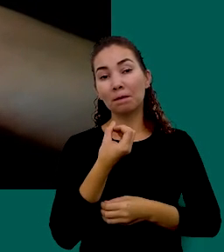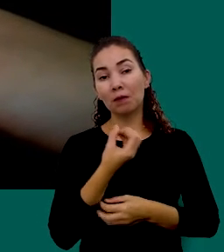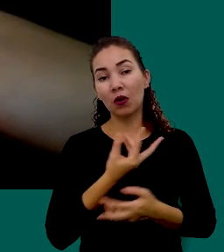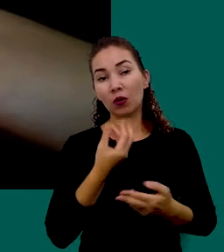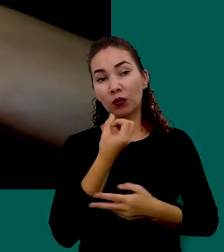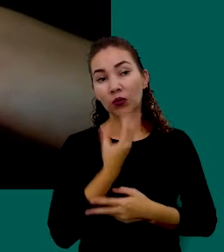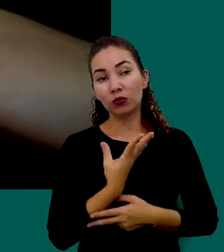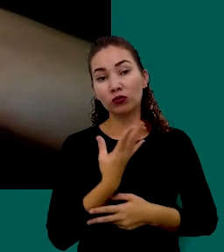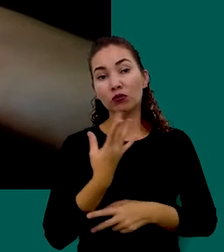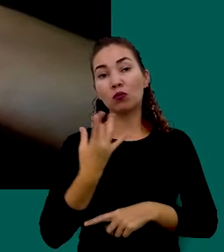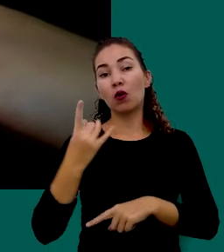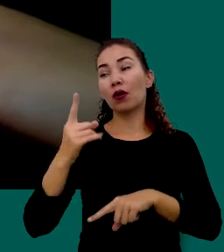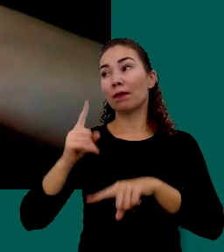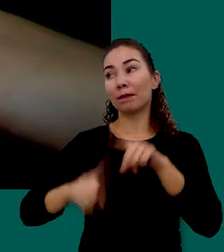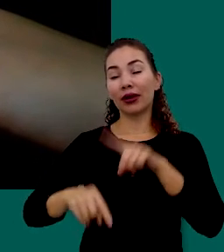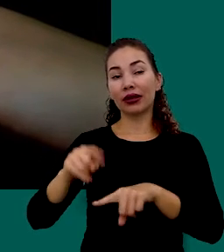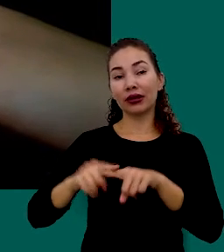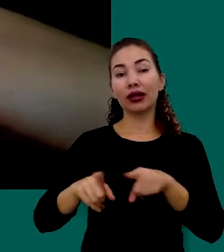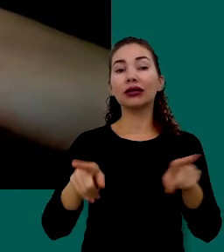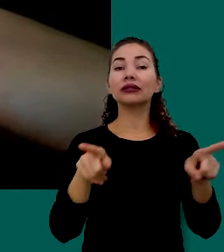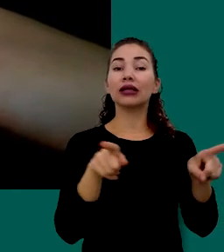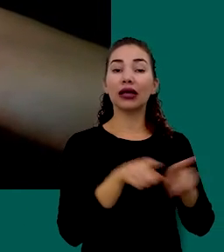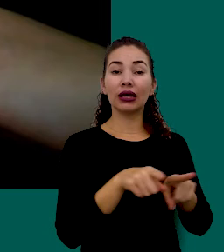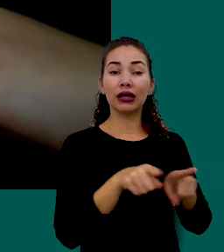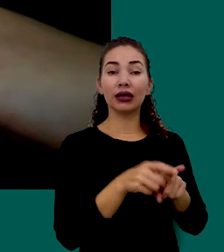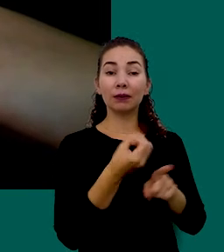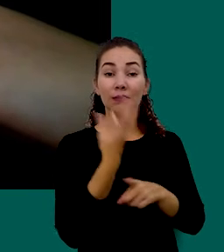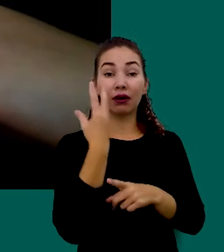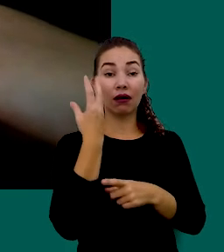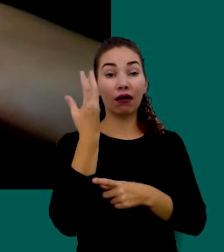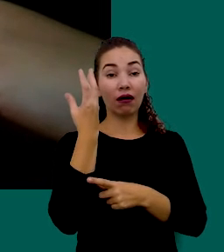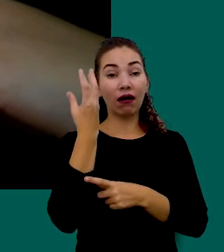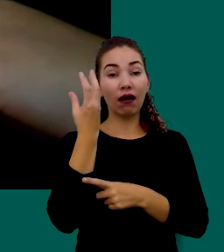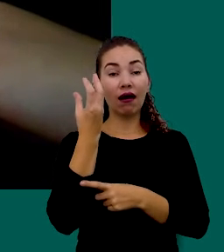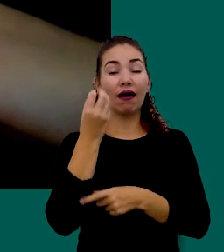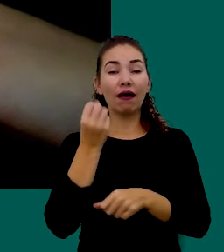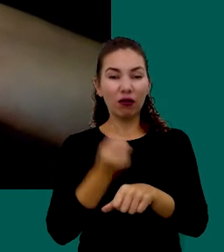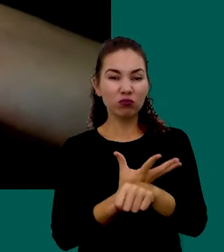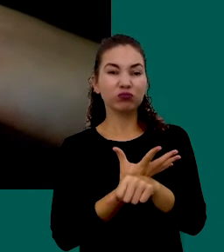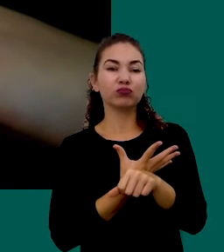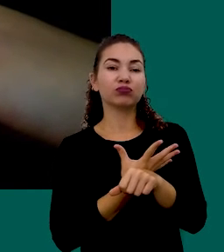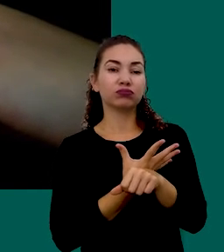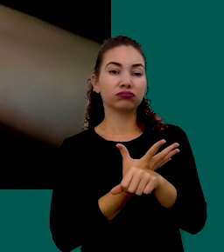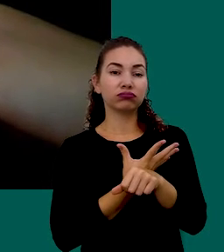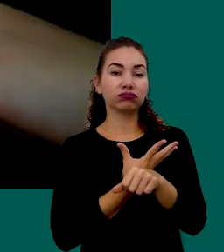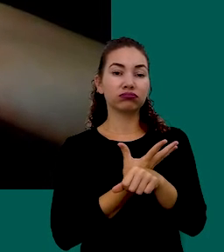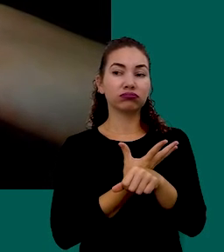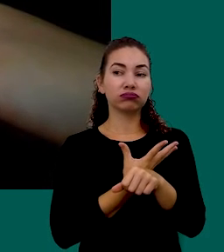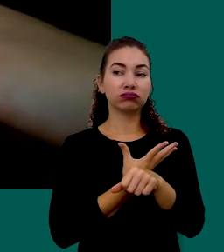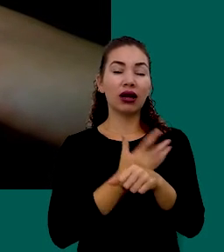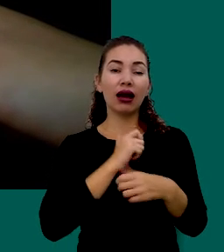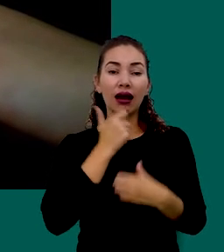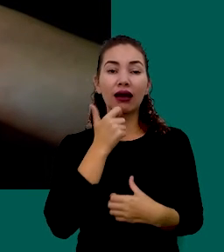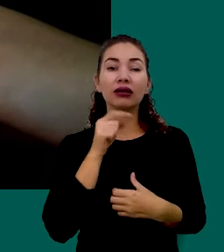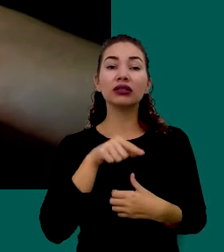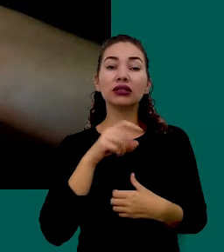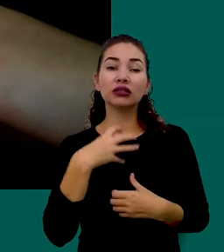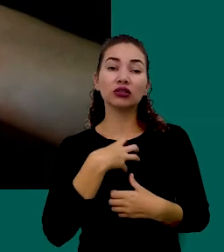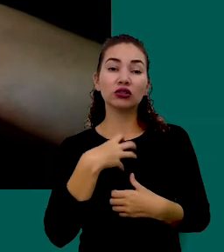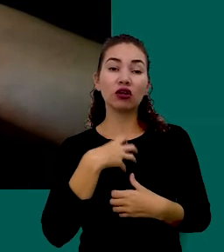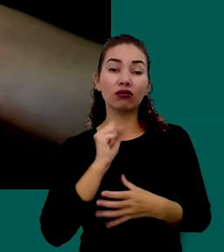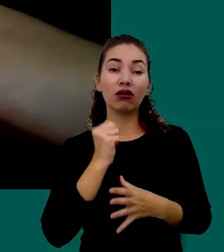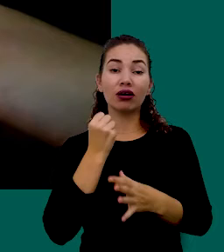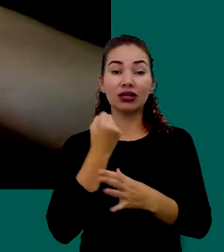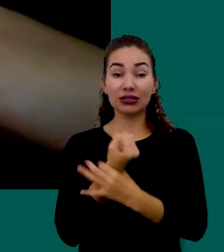Materiais Quando Benefícios Emocionais Garantindo Assim Então Uma segurança